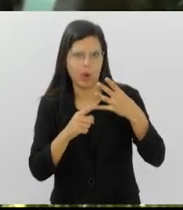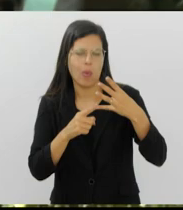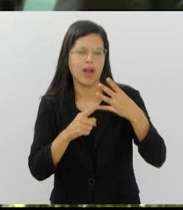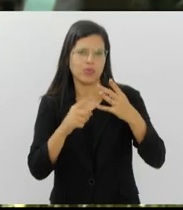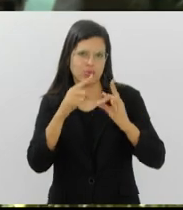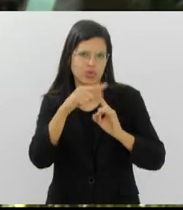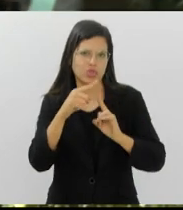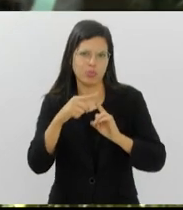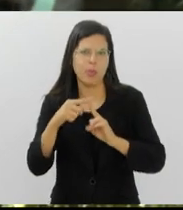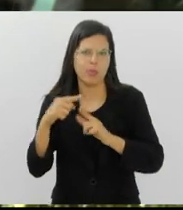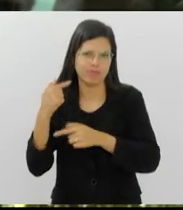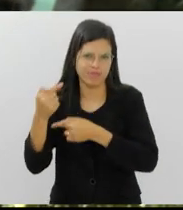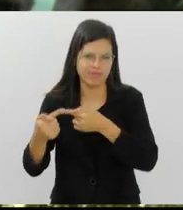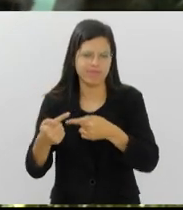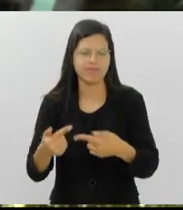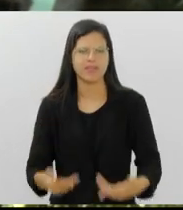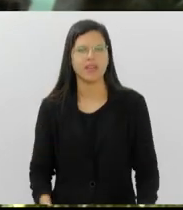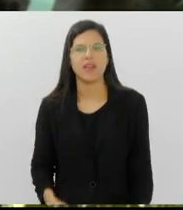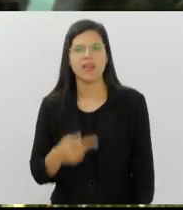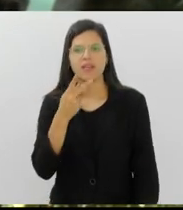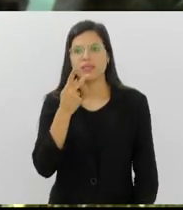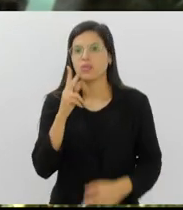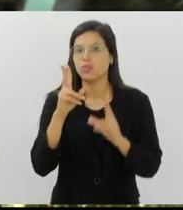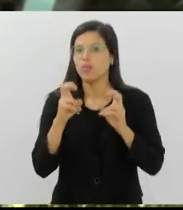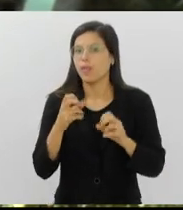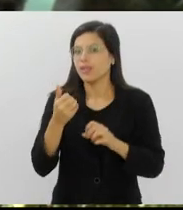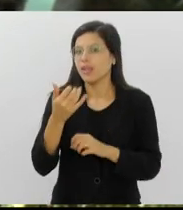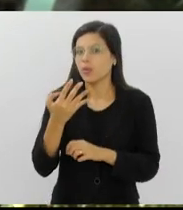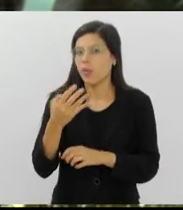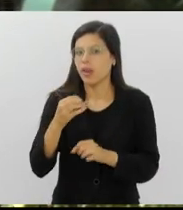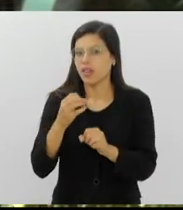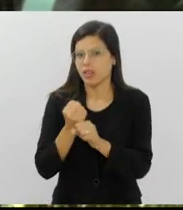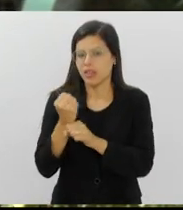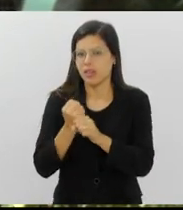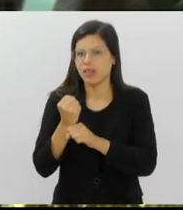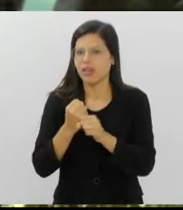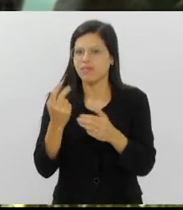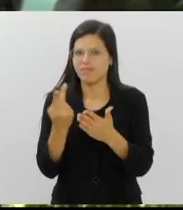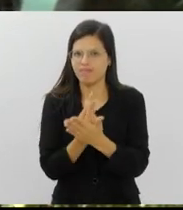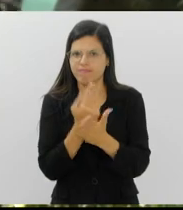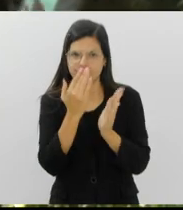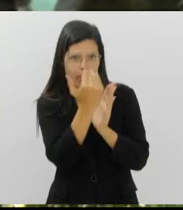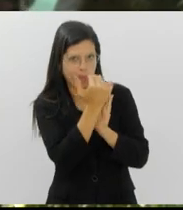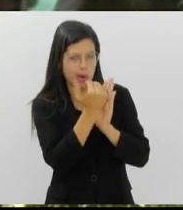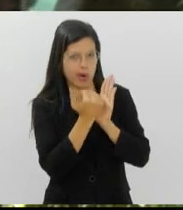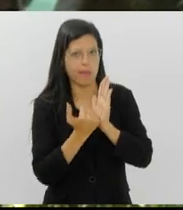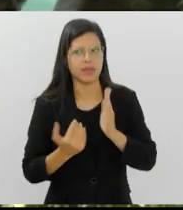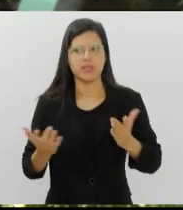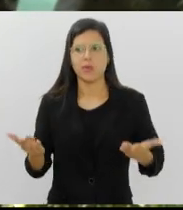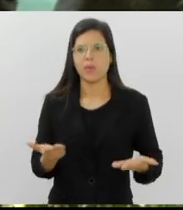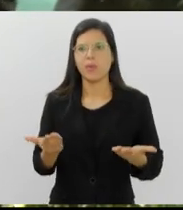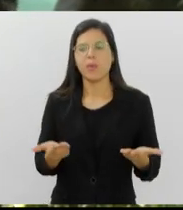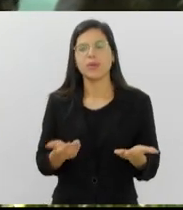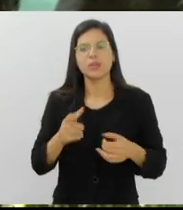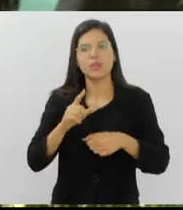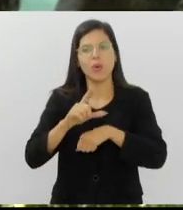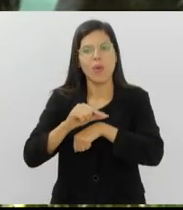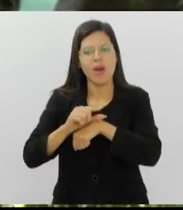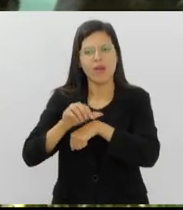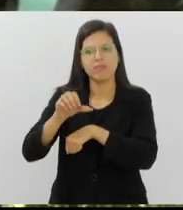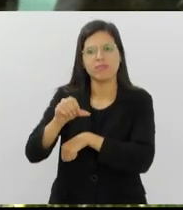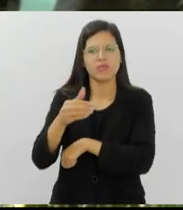E agora, falando um pouco sobre essa celebração, essa data importante de 140 anos, vai acontecer uma programação aqui hoje, a partir de 9h30 da manhã,